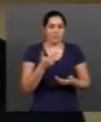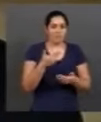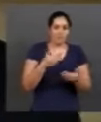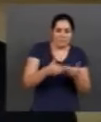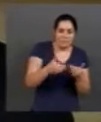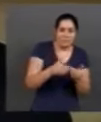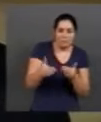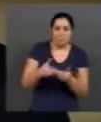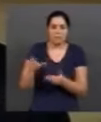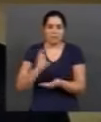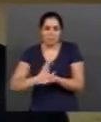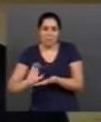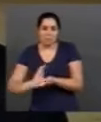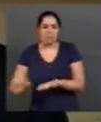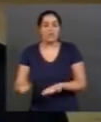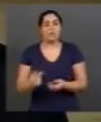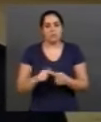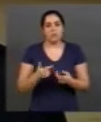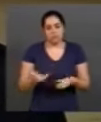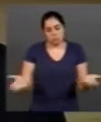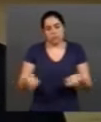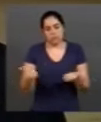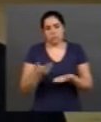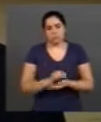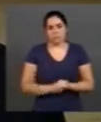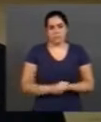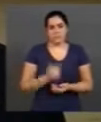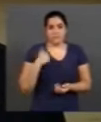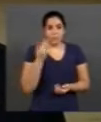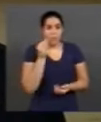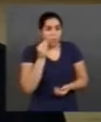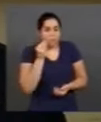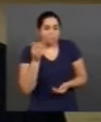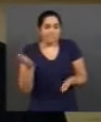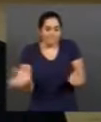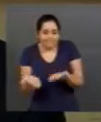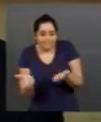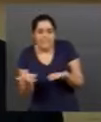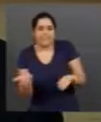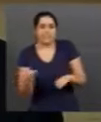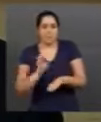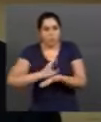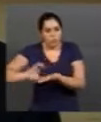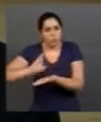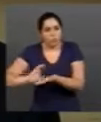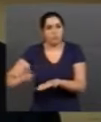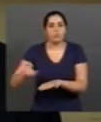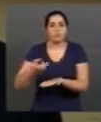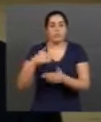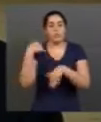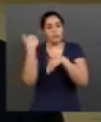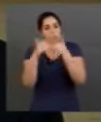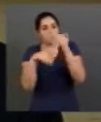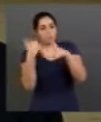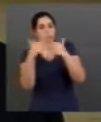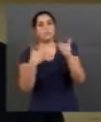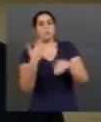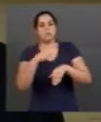tentamos investir da melhor maneira possível na qualificação da nossa pós-graduação e no desenvolvimento,